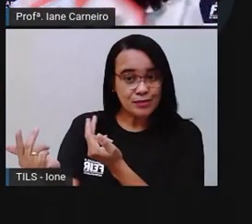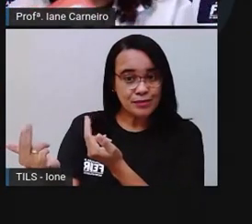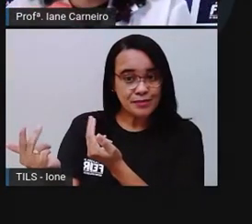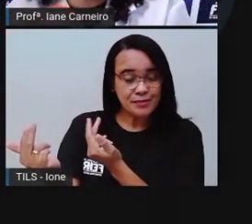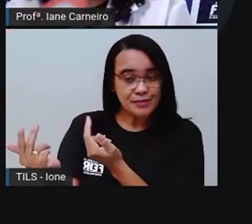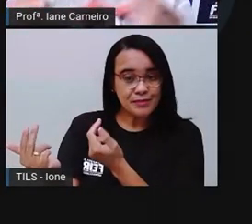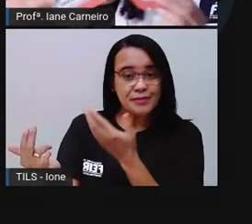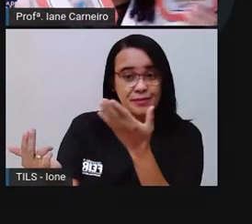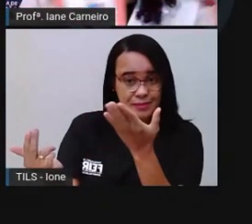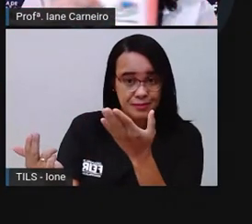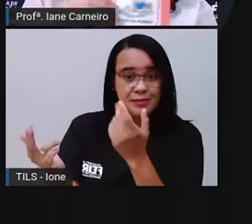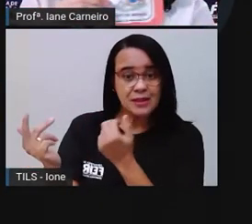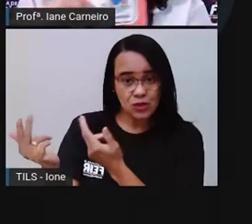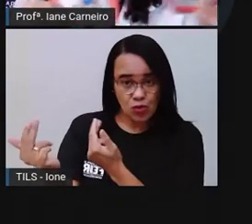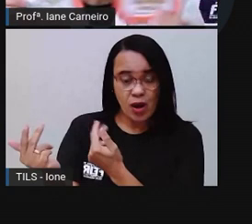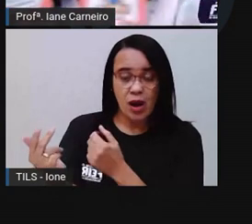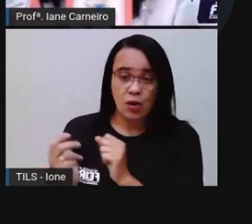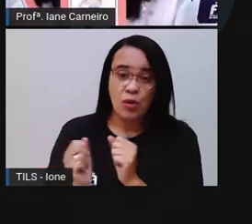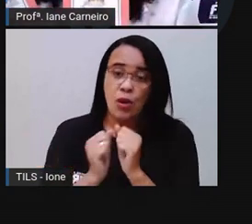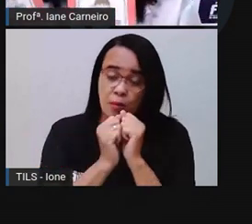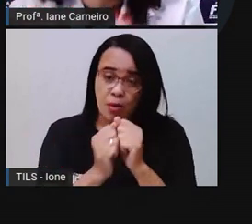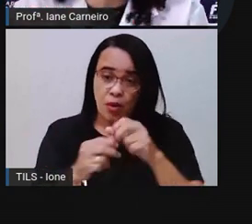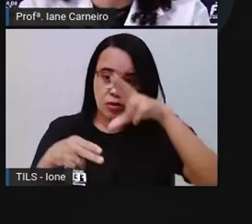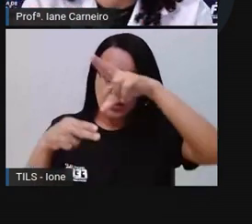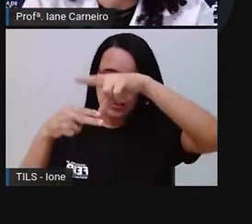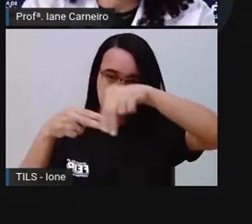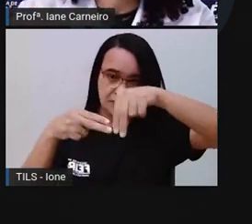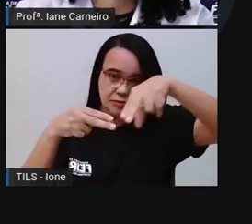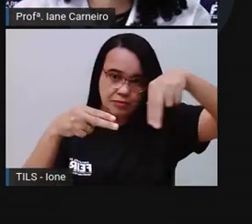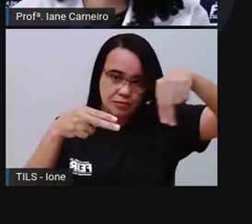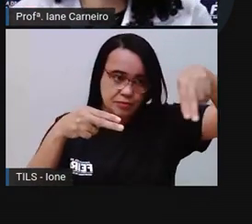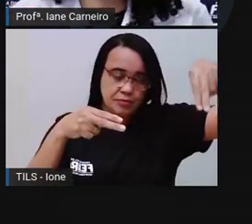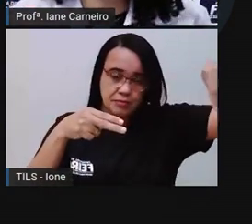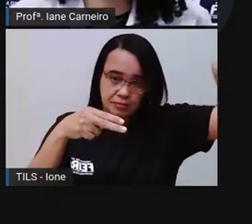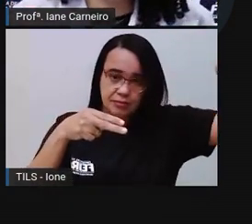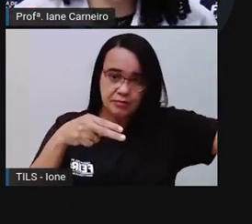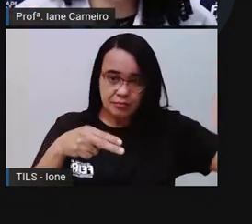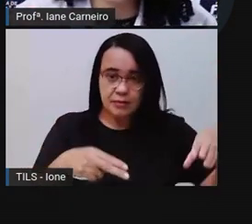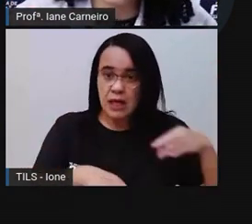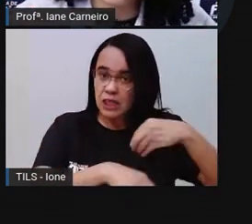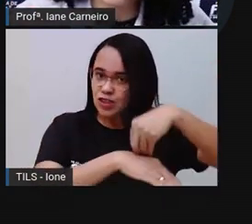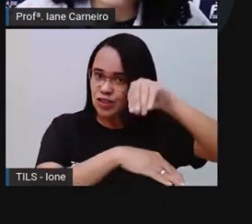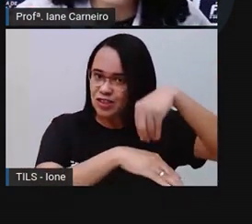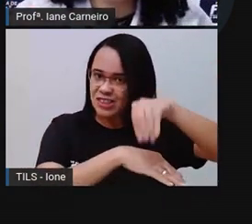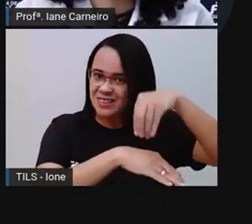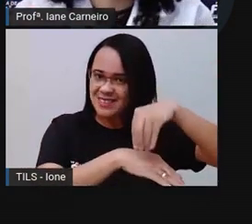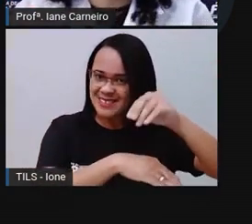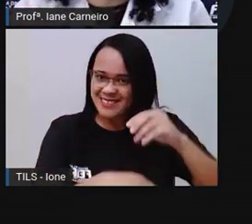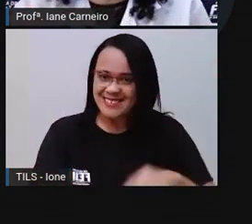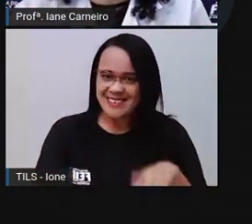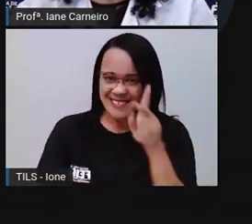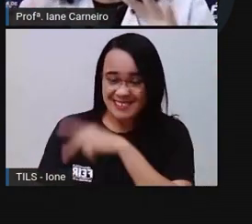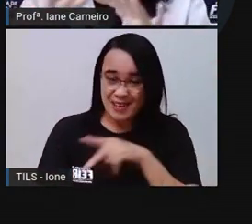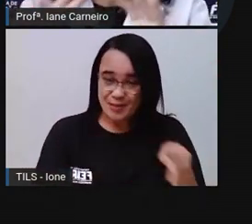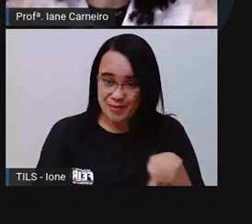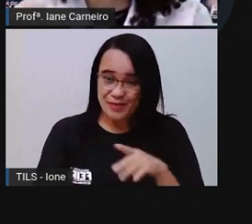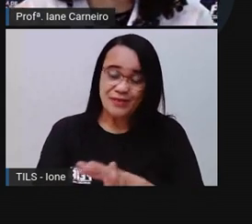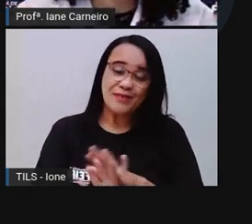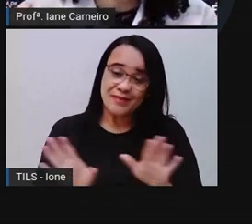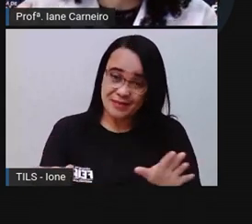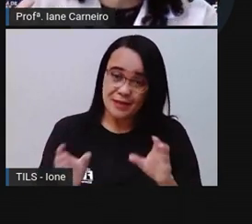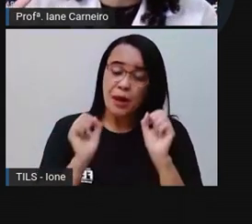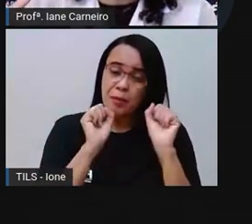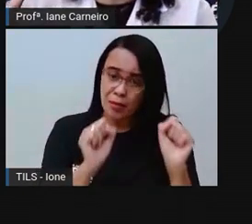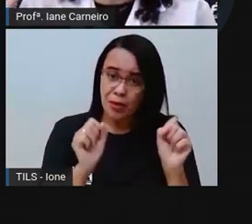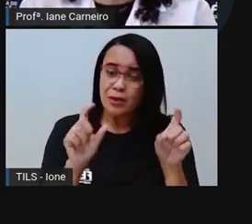no varal, aí fica só para um dia da semana. Essa sugestão que a Pro deu para vocês aqui, vocês podem fazer numa